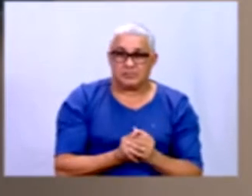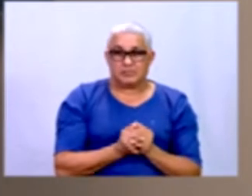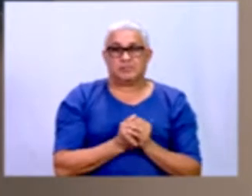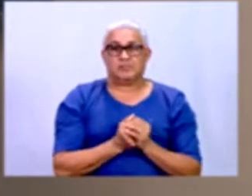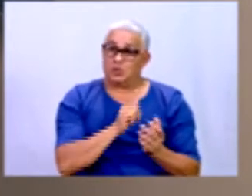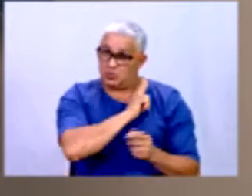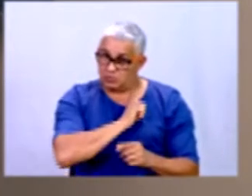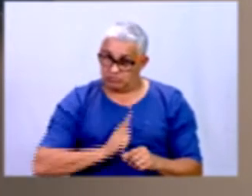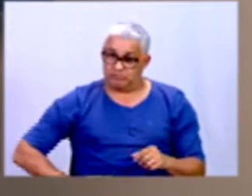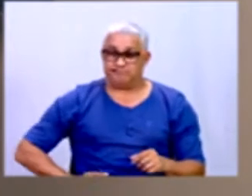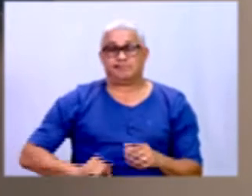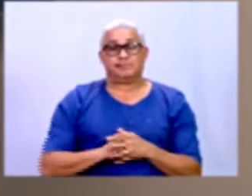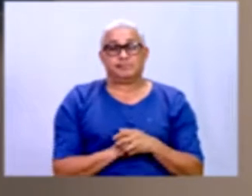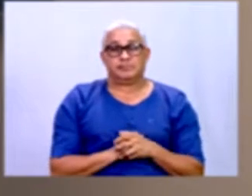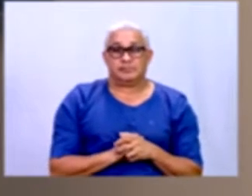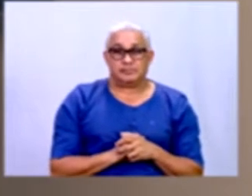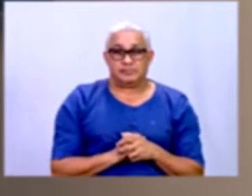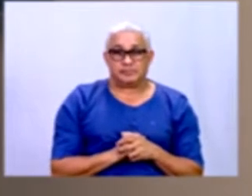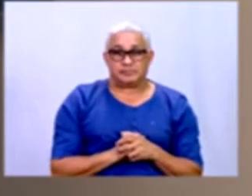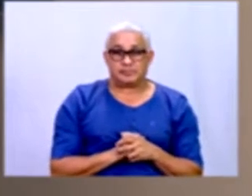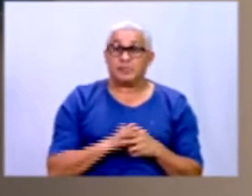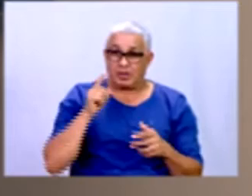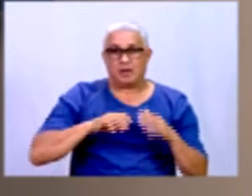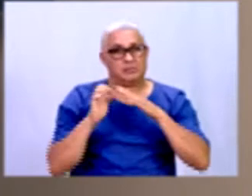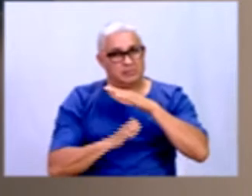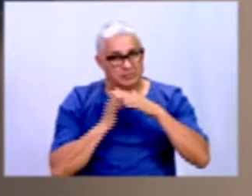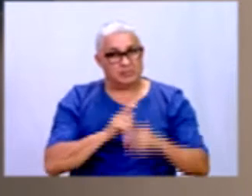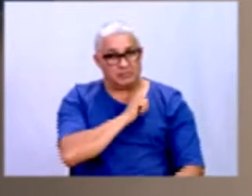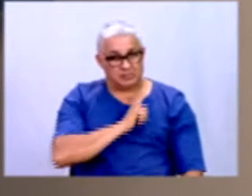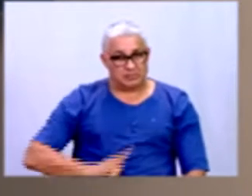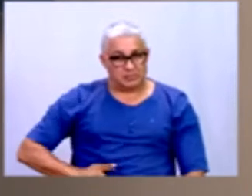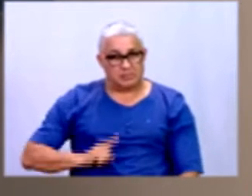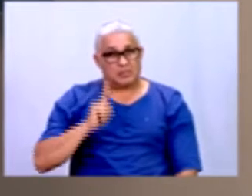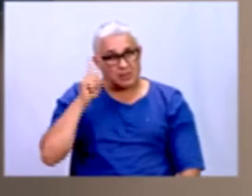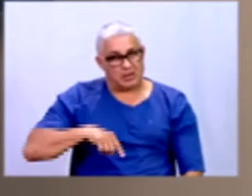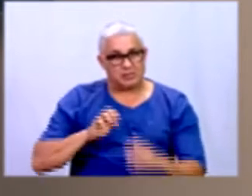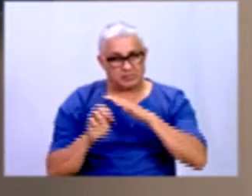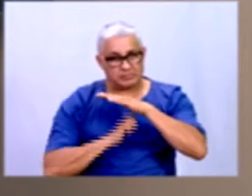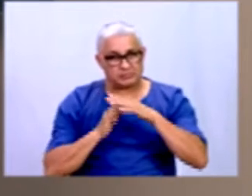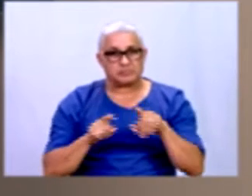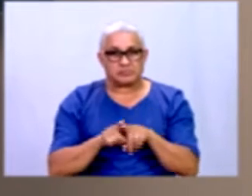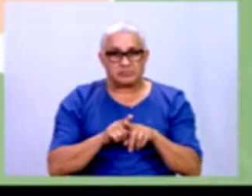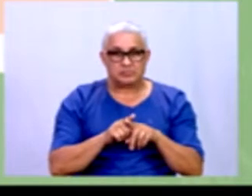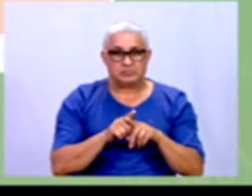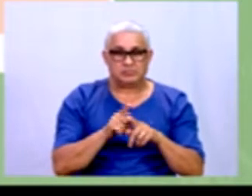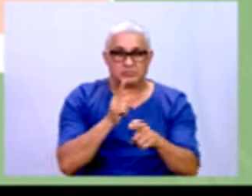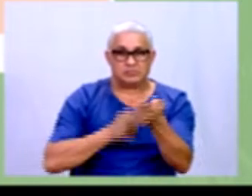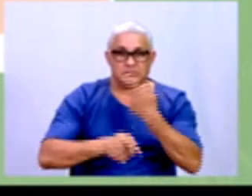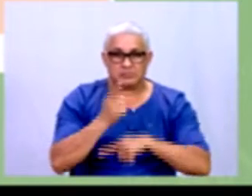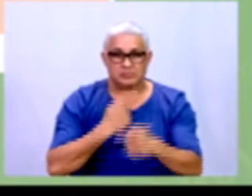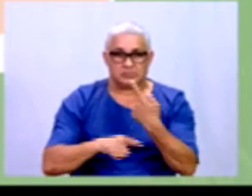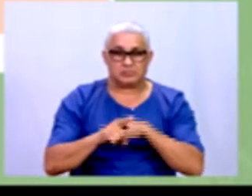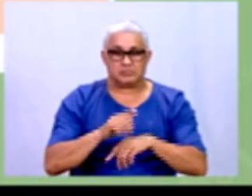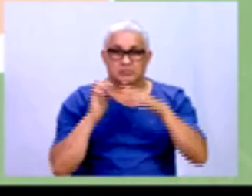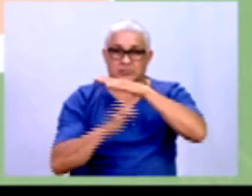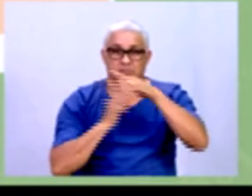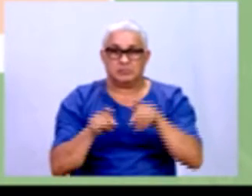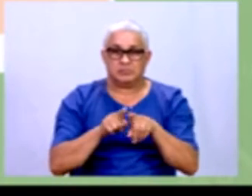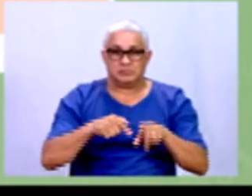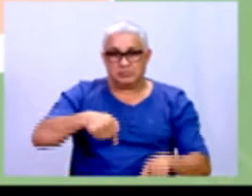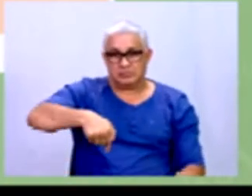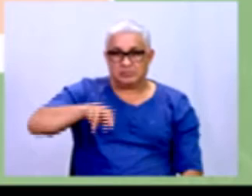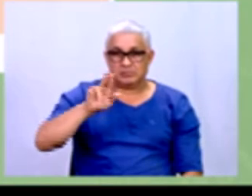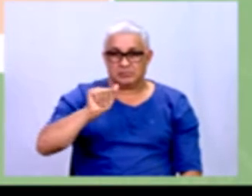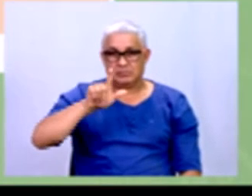governo, no nosso governo, né? Que é uma empresa, o governo é uma empresa, né? E na gestão empresarial, qualidade no atendimento. Isso